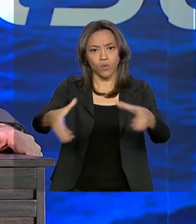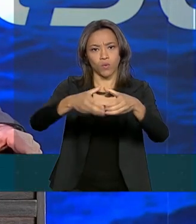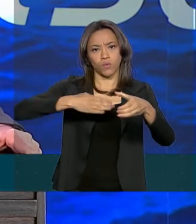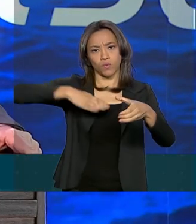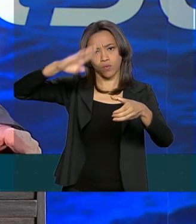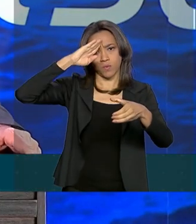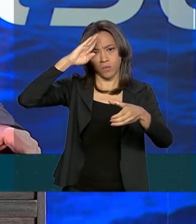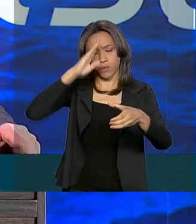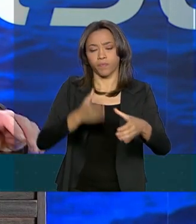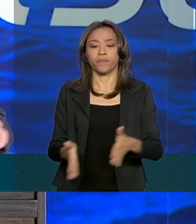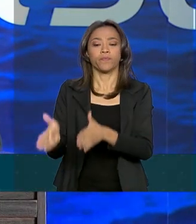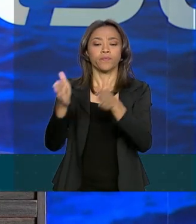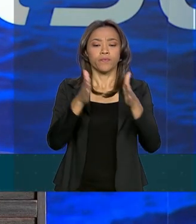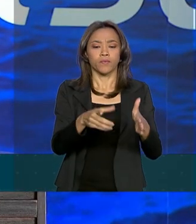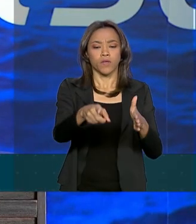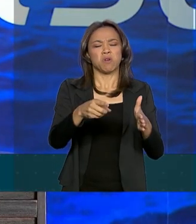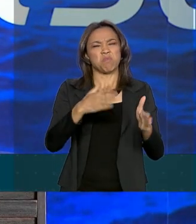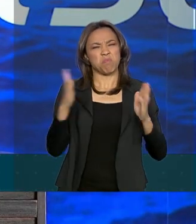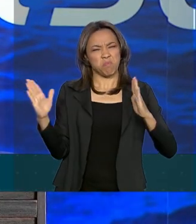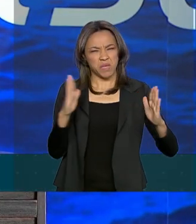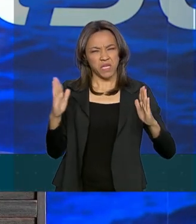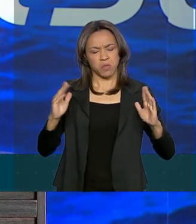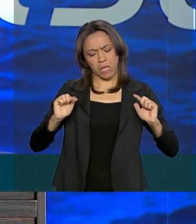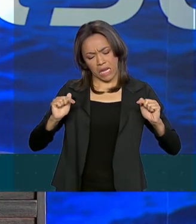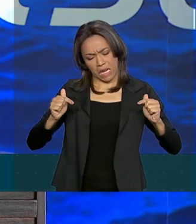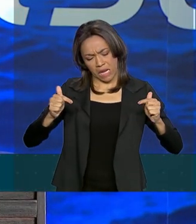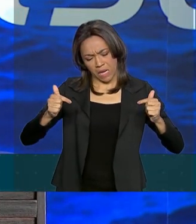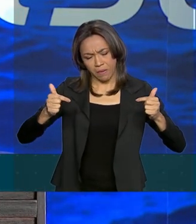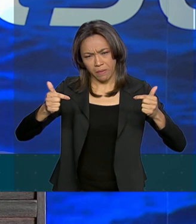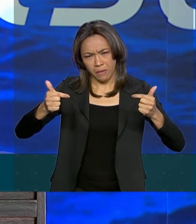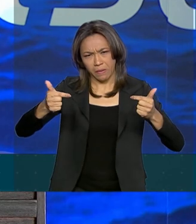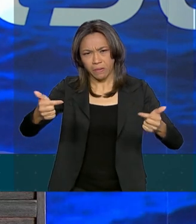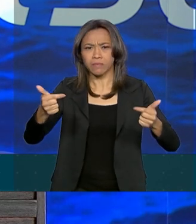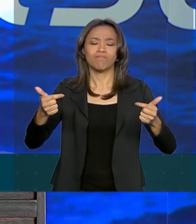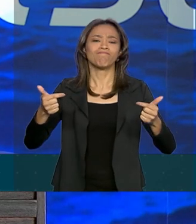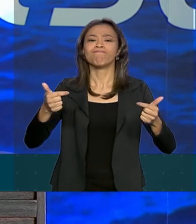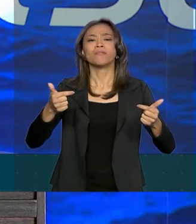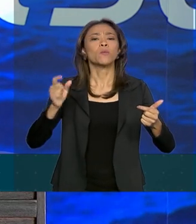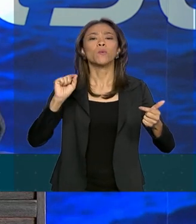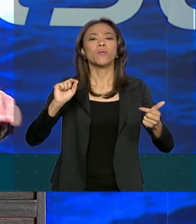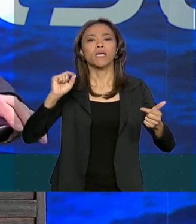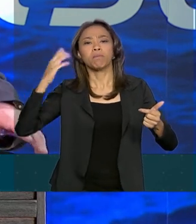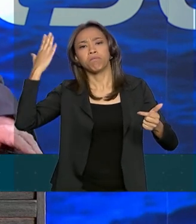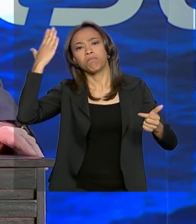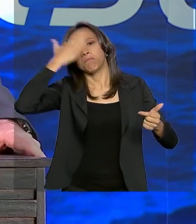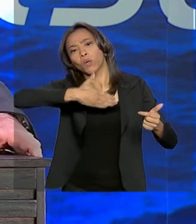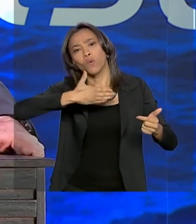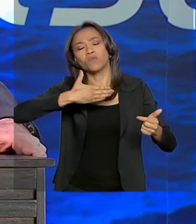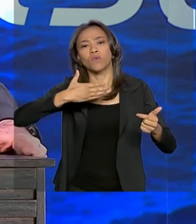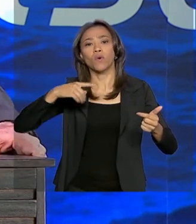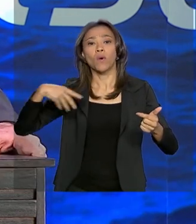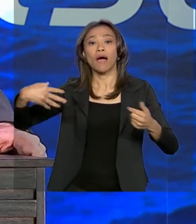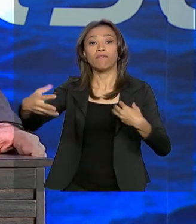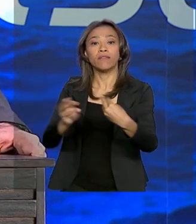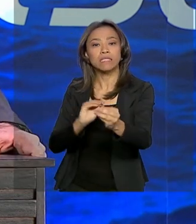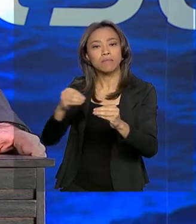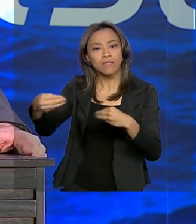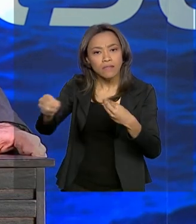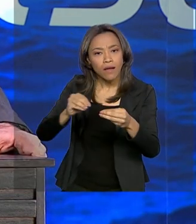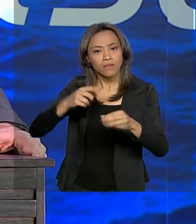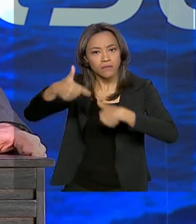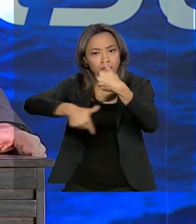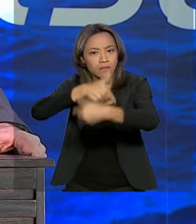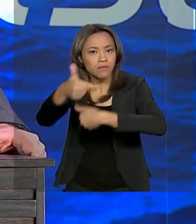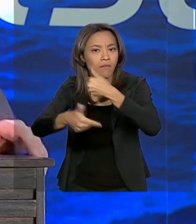intenso, carregado de ineditismo, que colocou à prova a flexibilidade dos militares para aprender